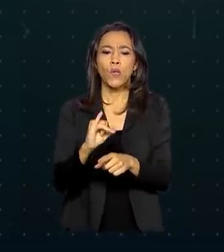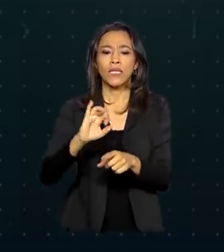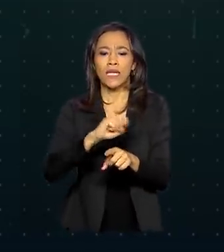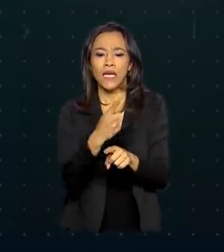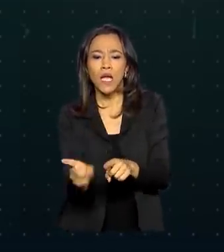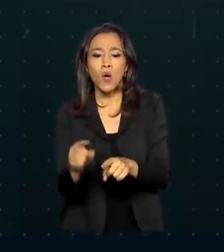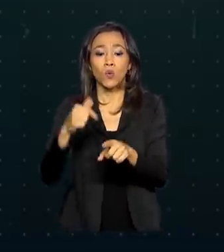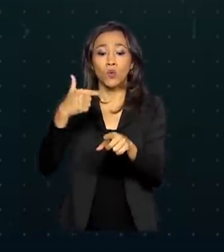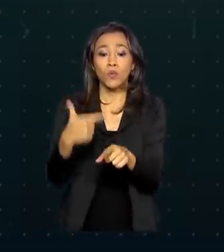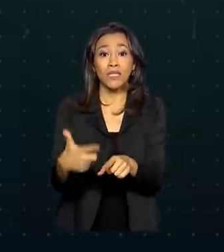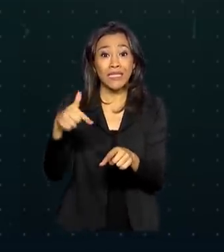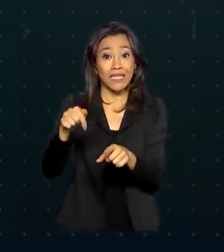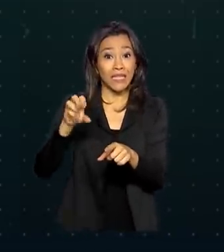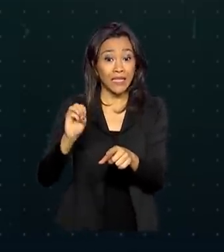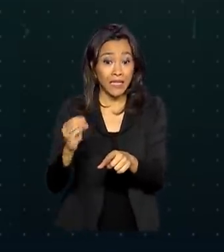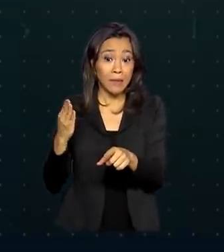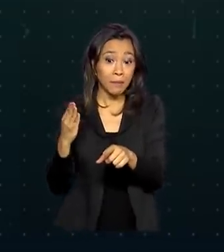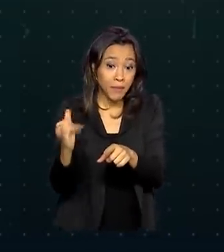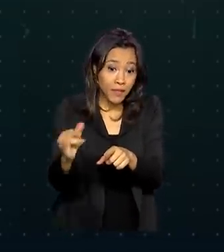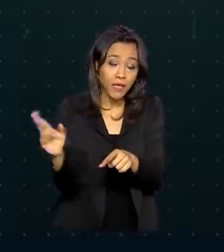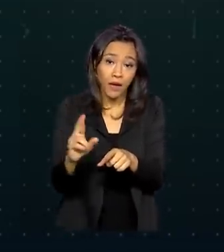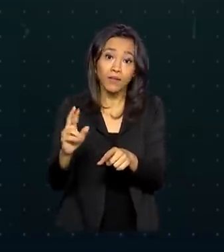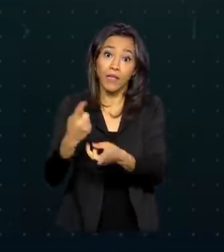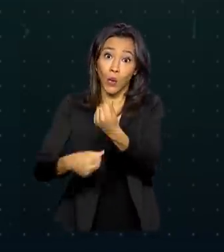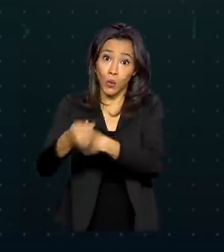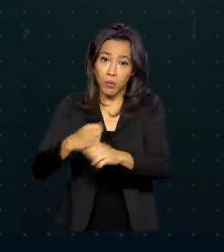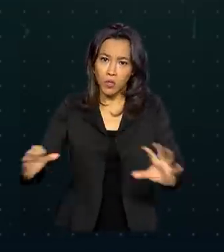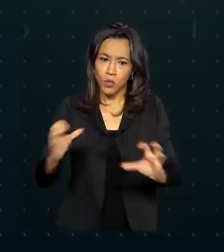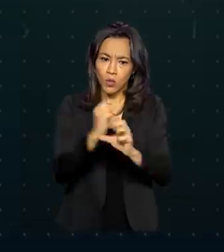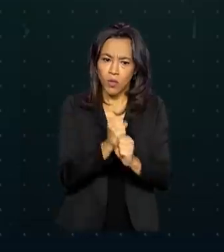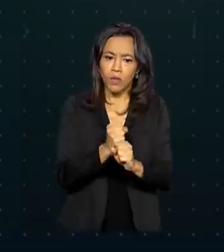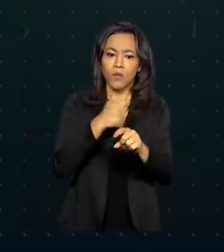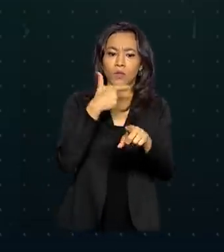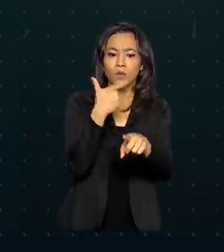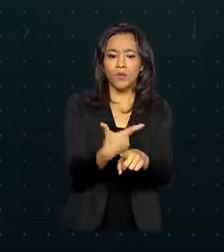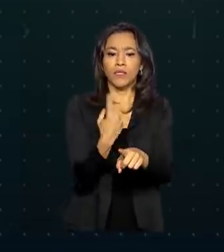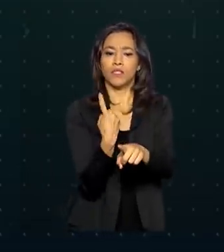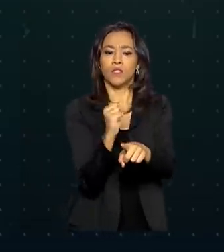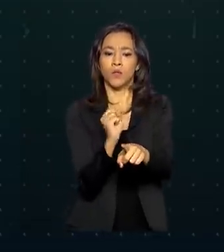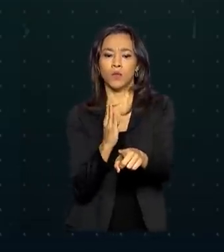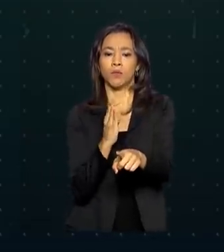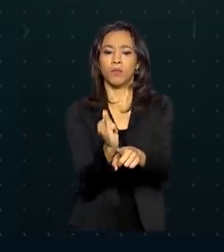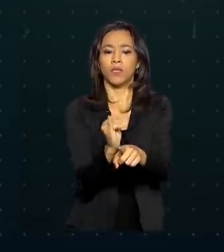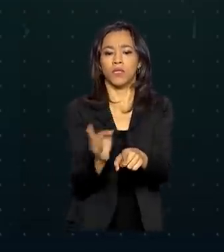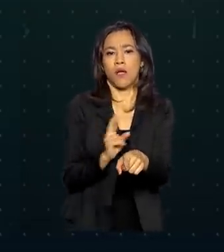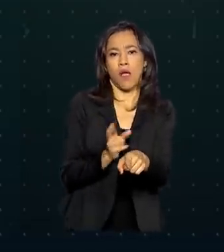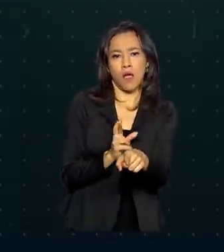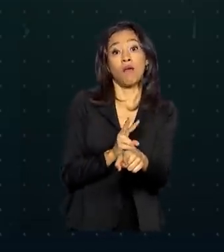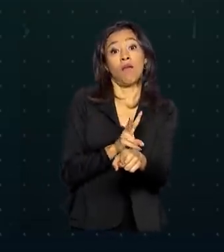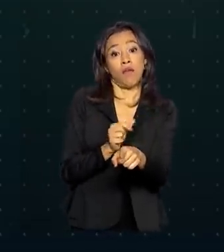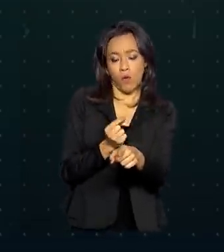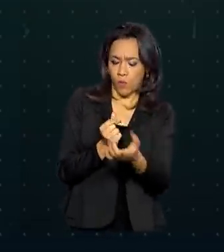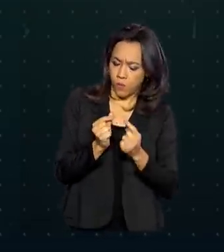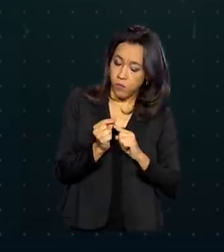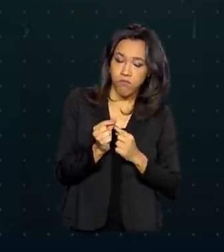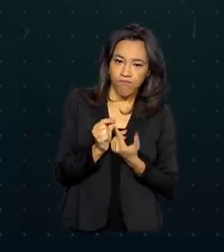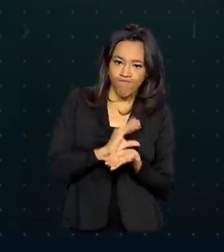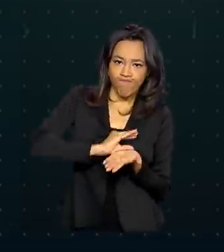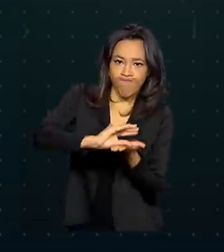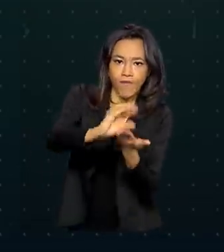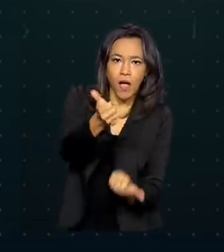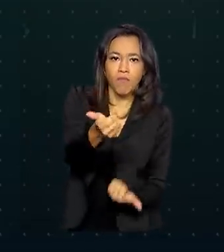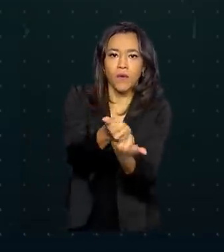bilhões na economia. Desse total, R$ 218 bilhões vão para ações de apoio à